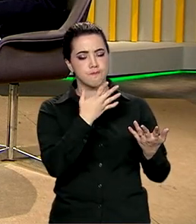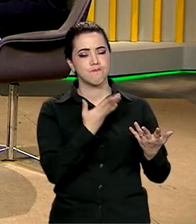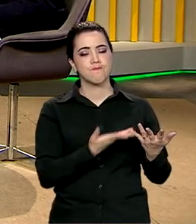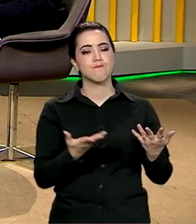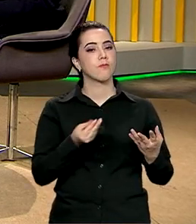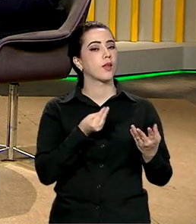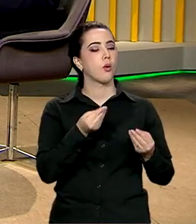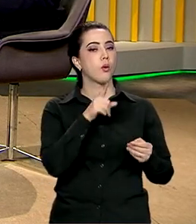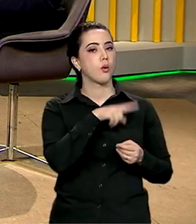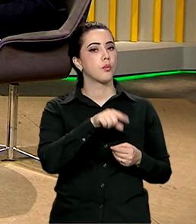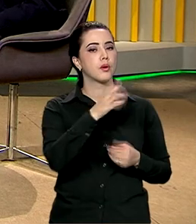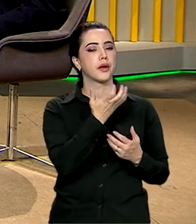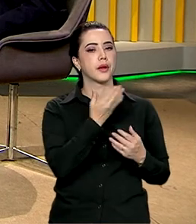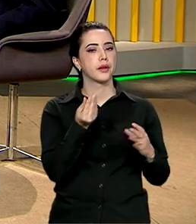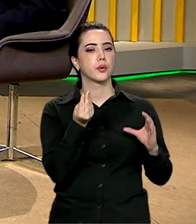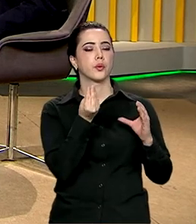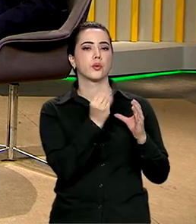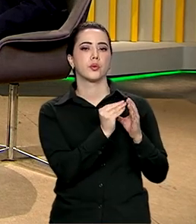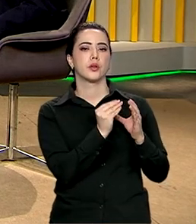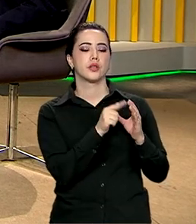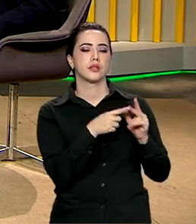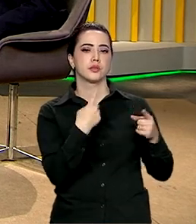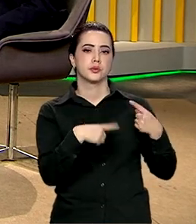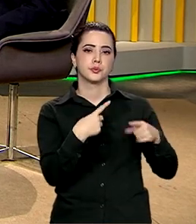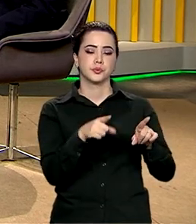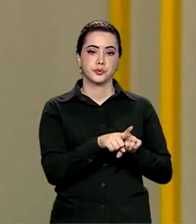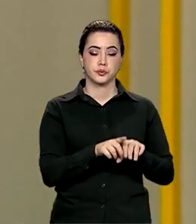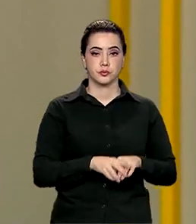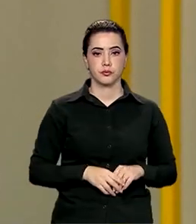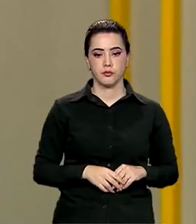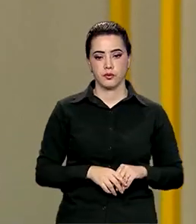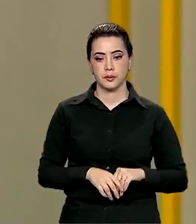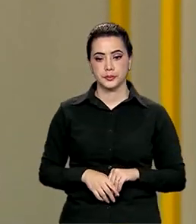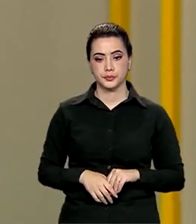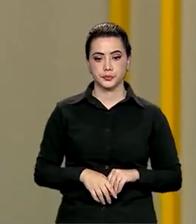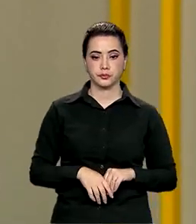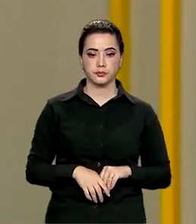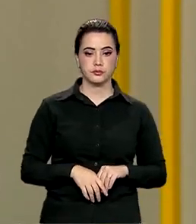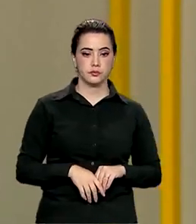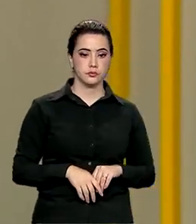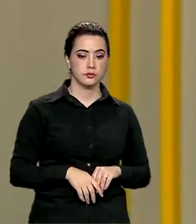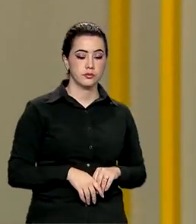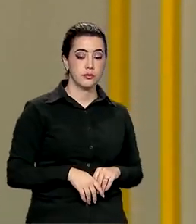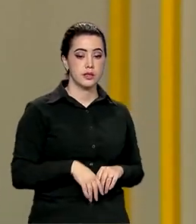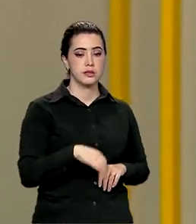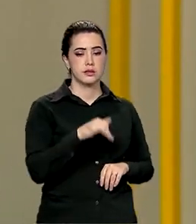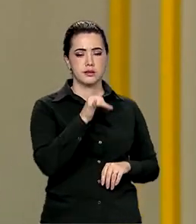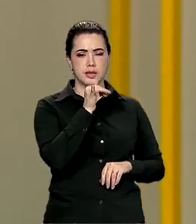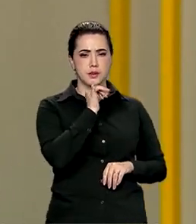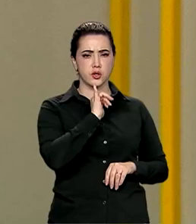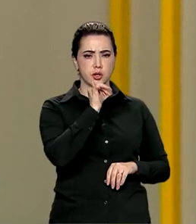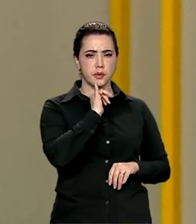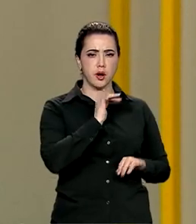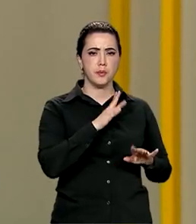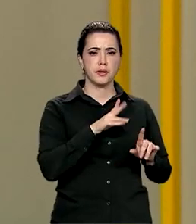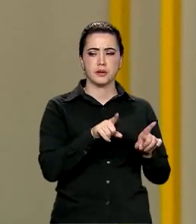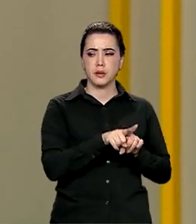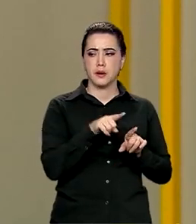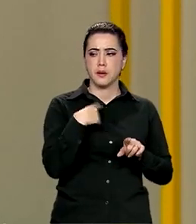Como que se pretende colocar isso na discussão também? Veja, vou citar um exemplo. O movimento hip-hop nesse ano faz 50 anos.